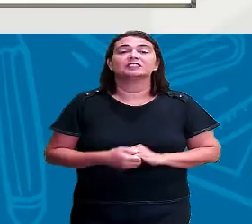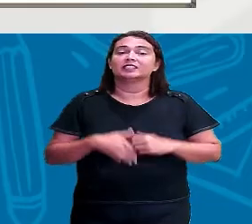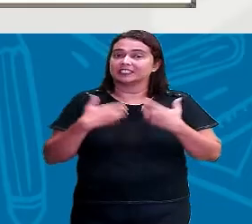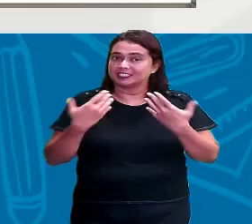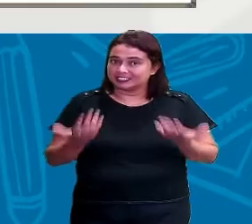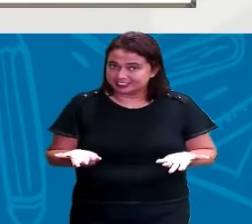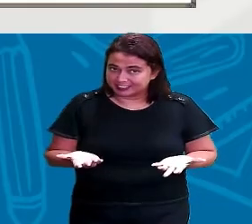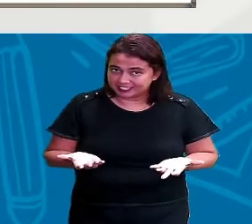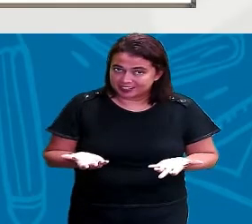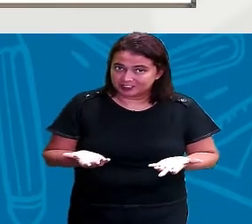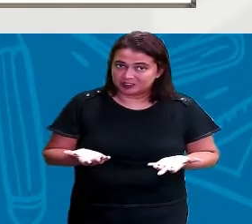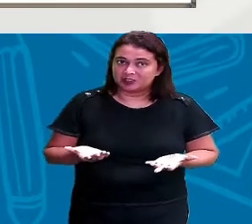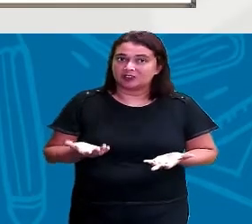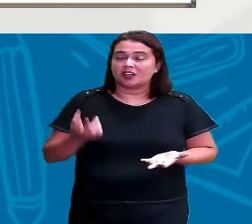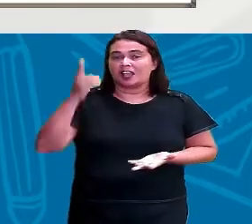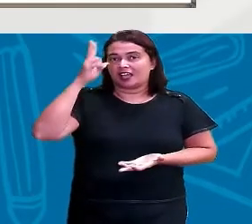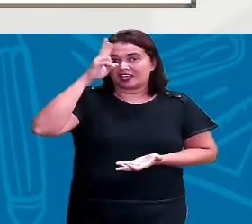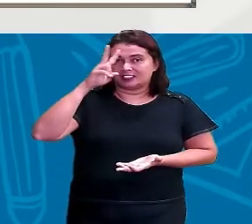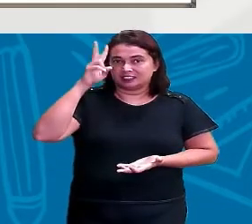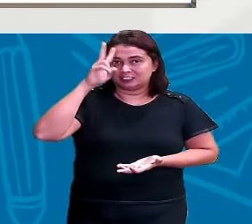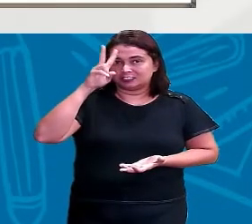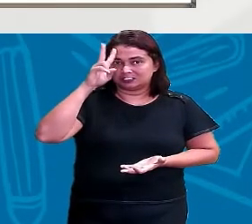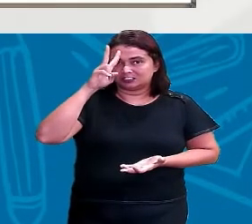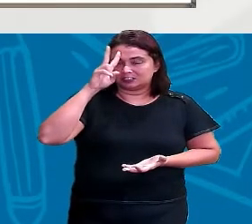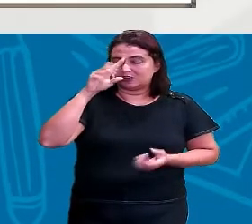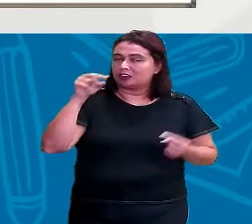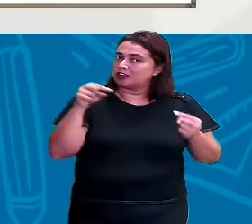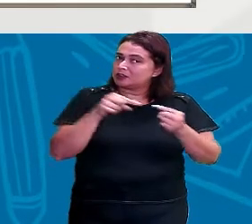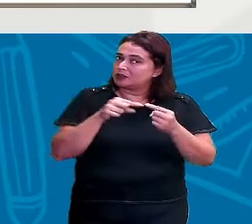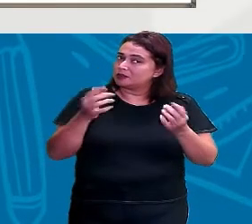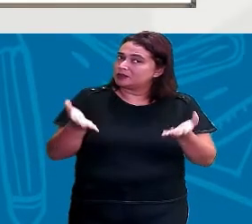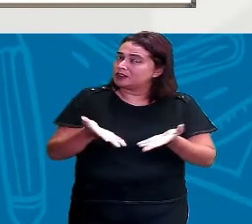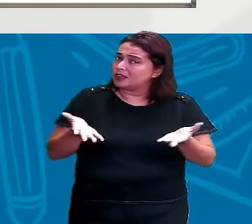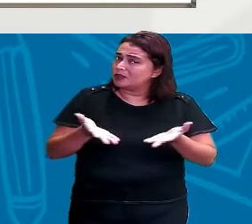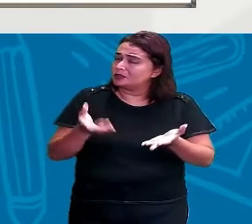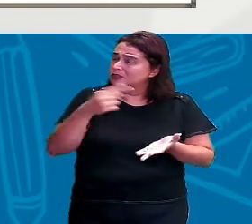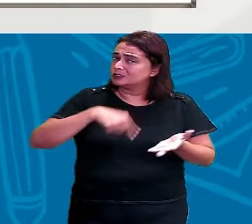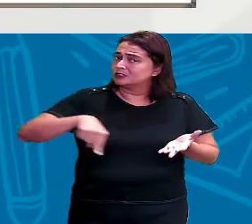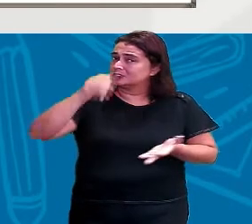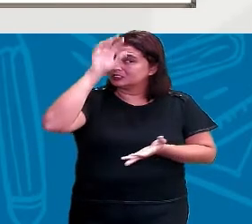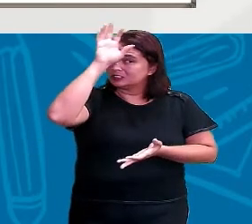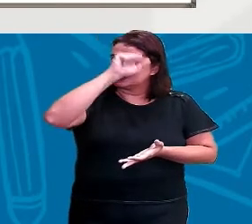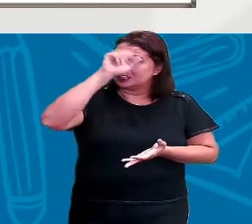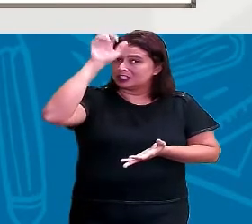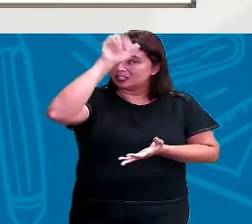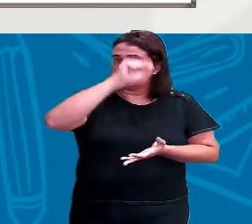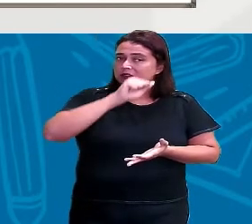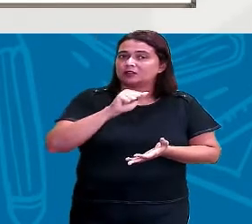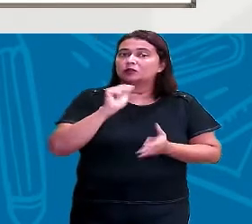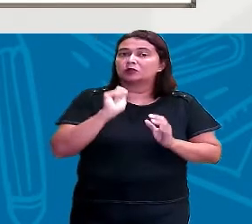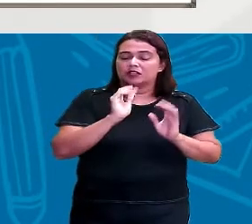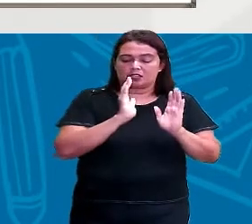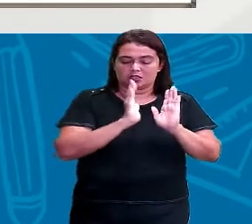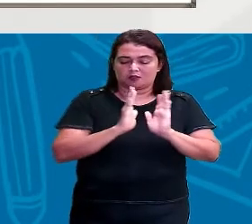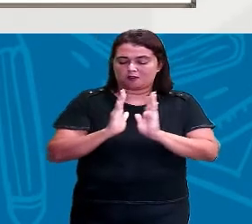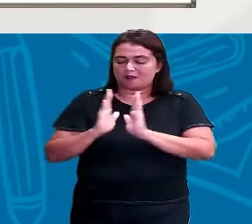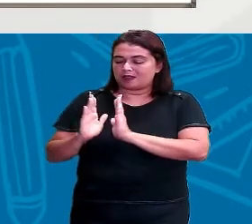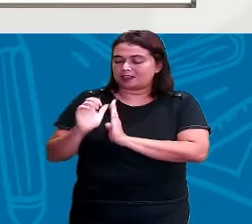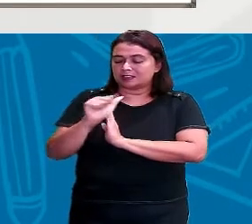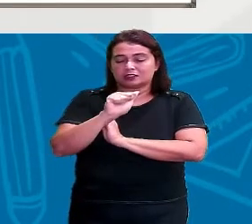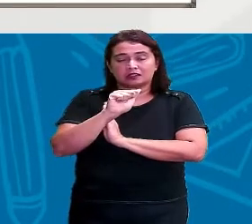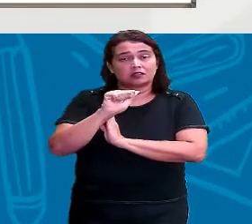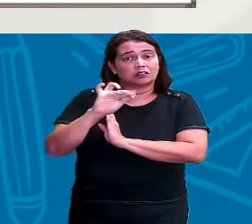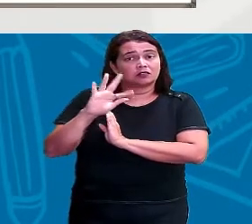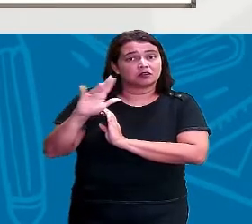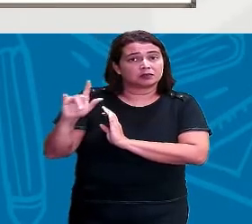Então, a nossa história tem tudo a ver com o que a gente está aprendendo hoje, que são a ordem alfabética. E para